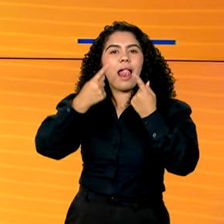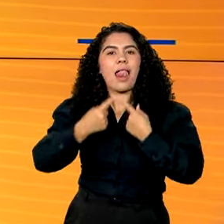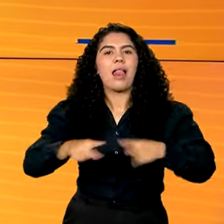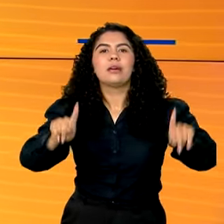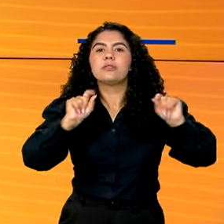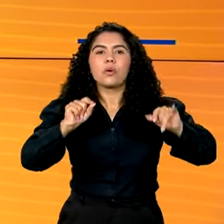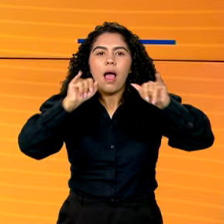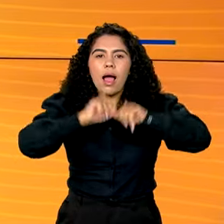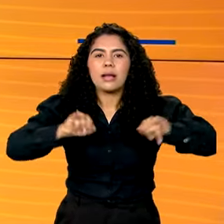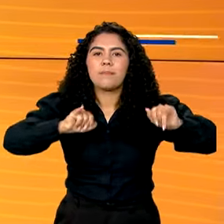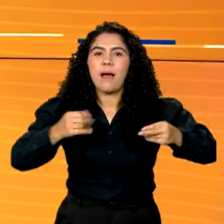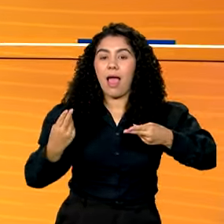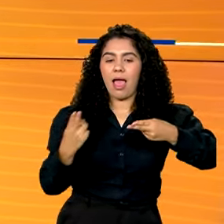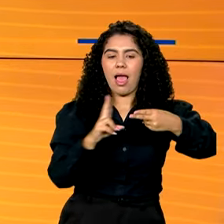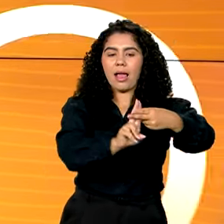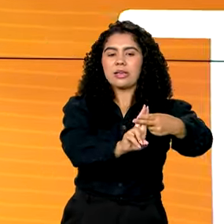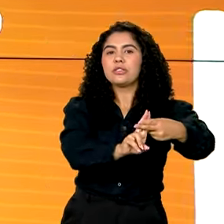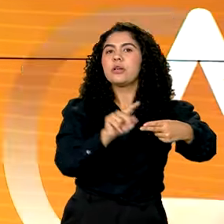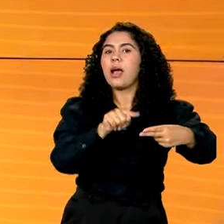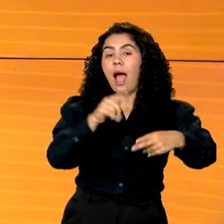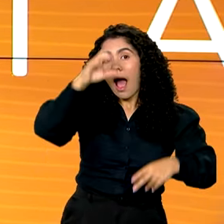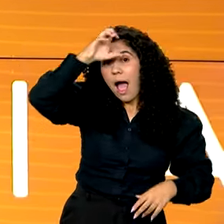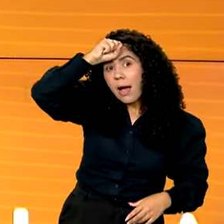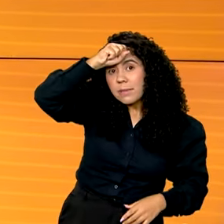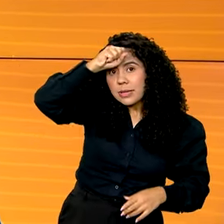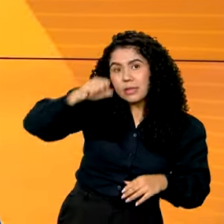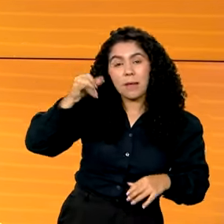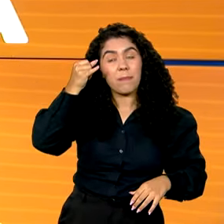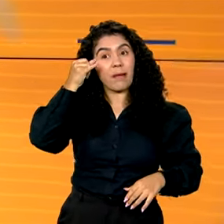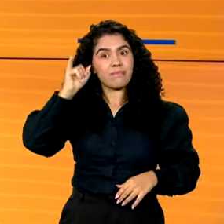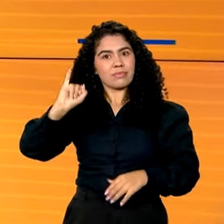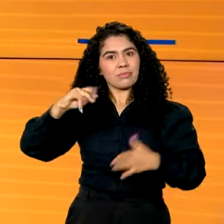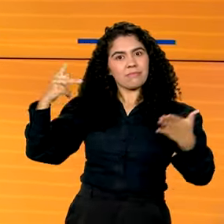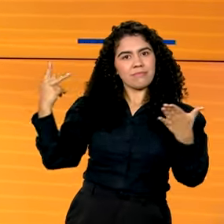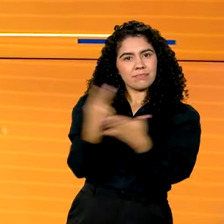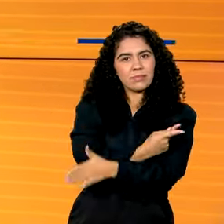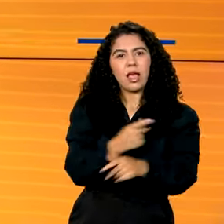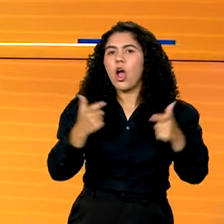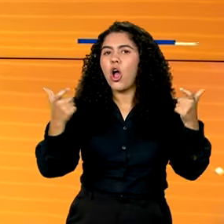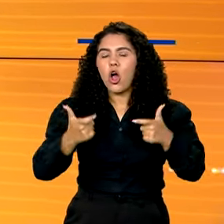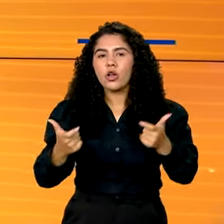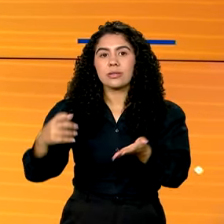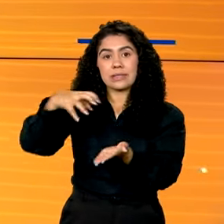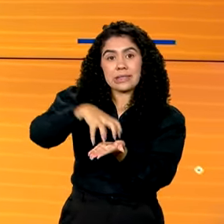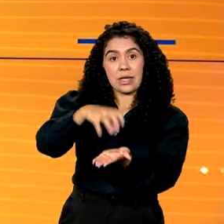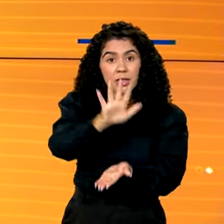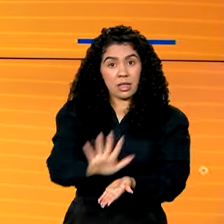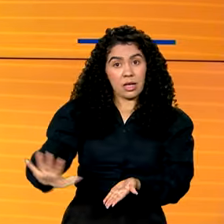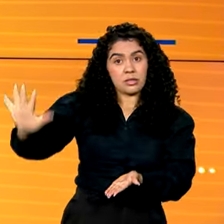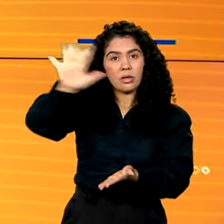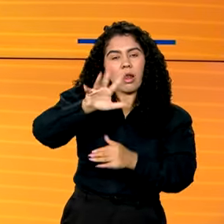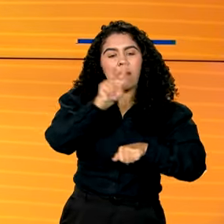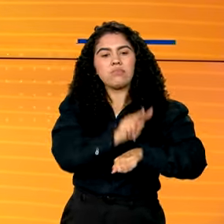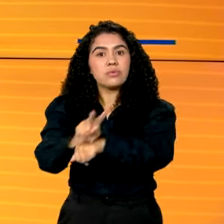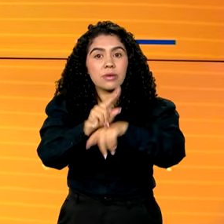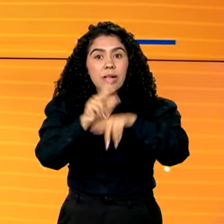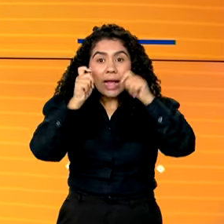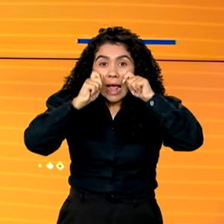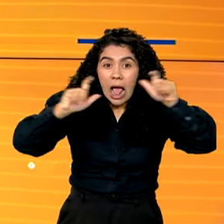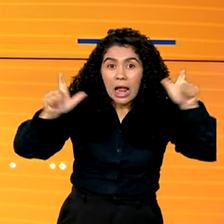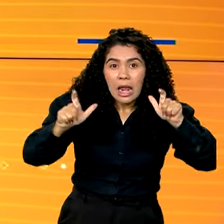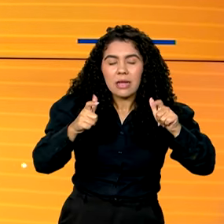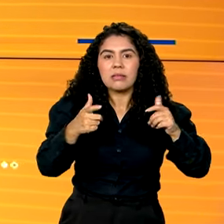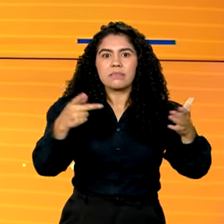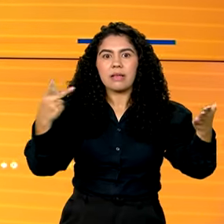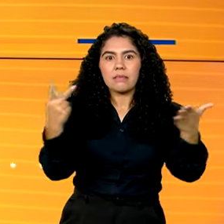campanha Hashtag Aprender para Prevenir, do Centro Nacional de Monitoramento e Alertas de Desastres Natais.